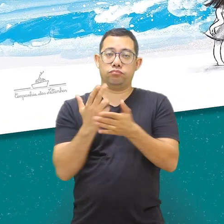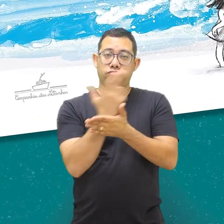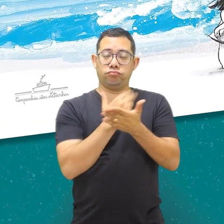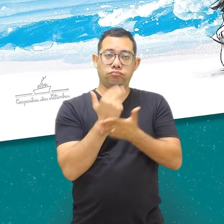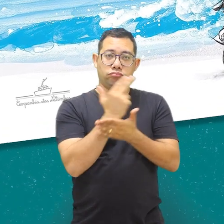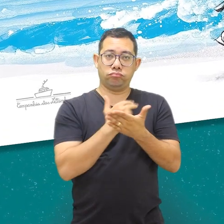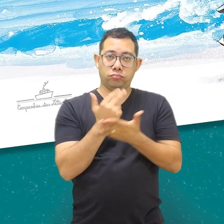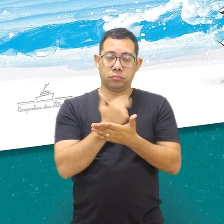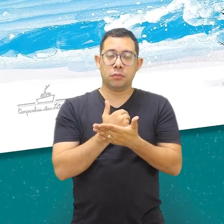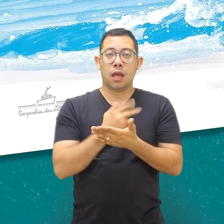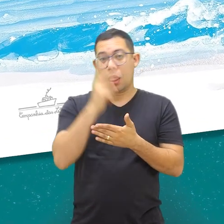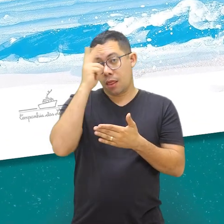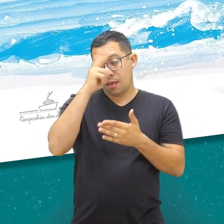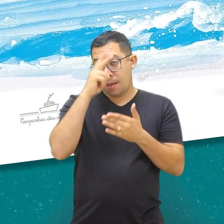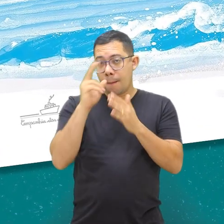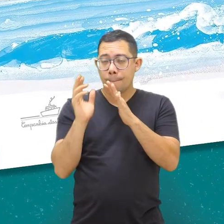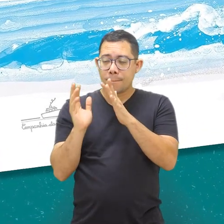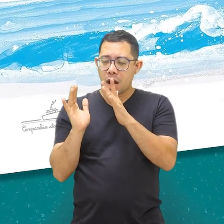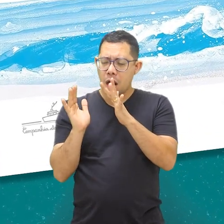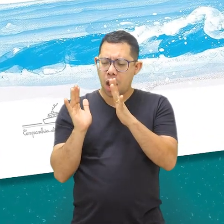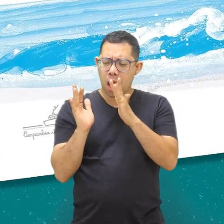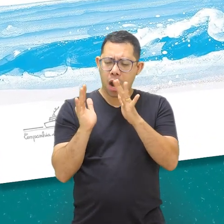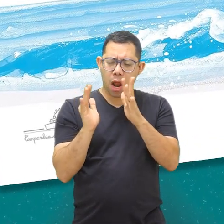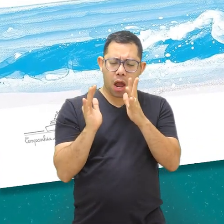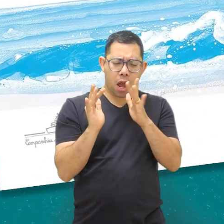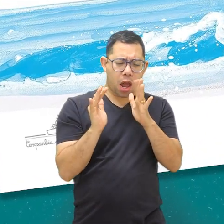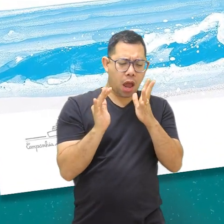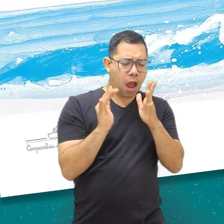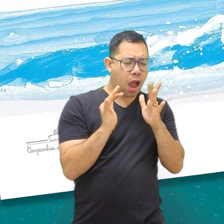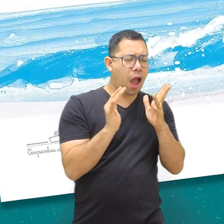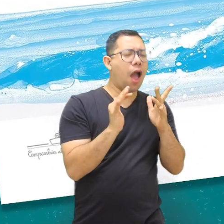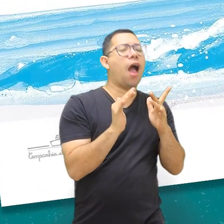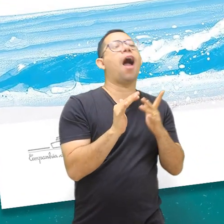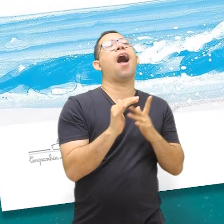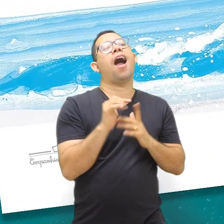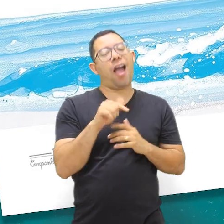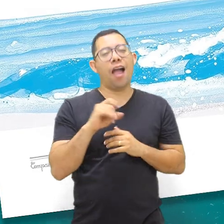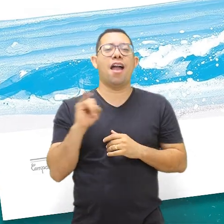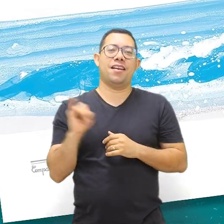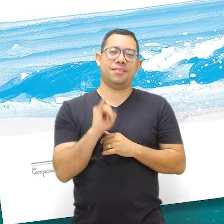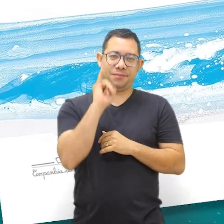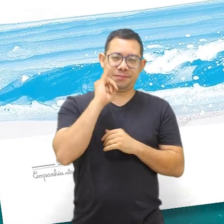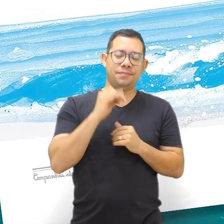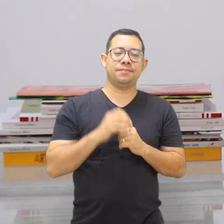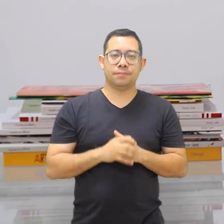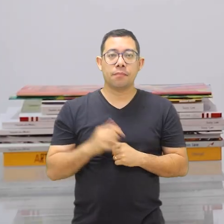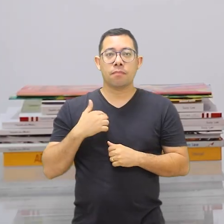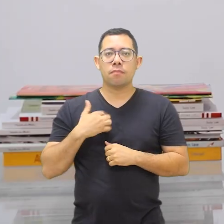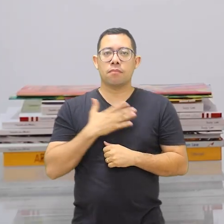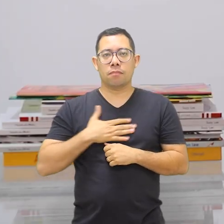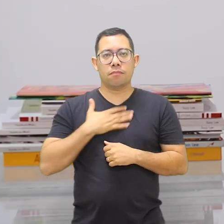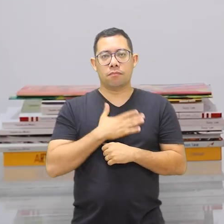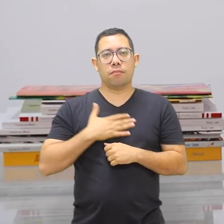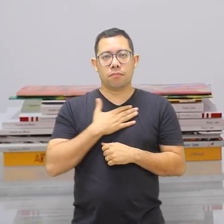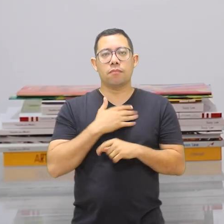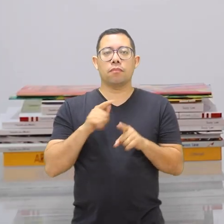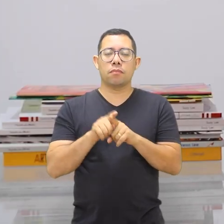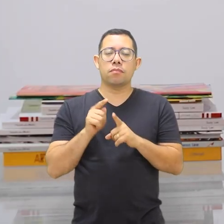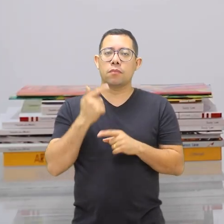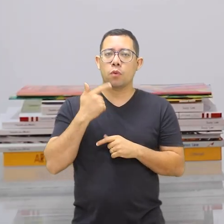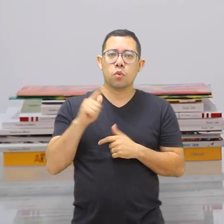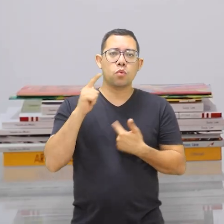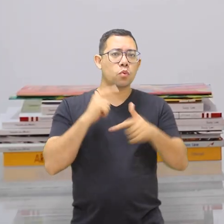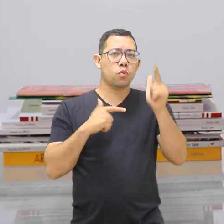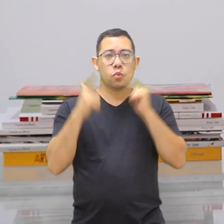imagem. E entender a narrativa de um livro contado apenas por imagens é fundamental para uma boa história. Eu também me inspirei em